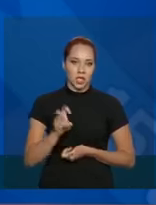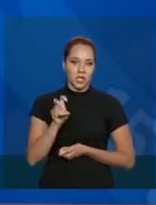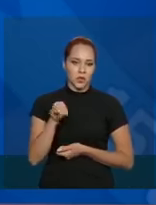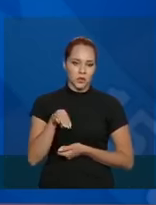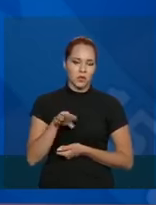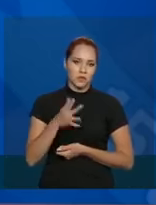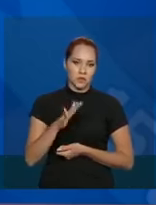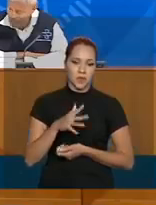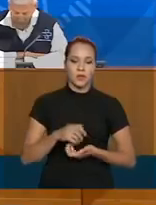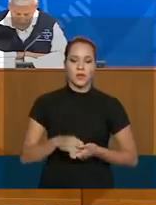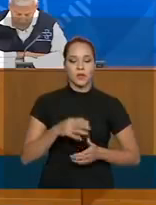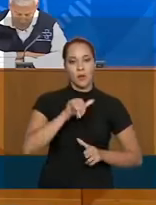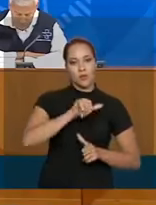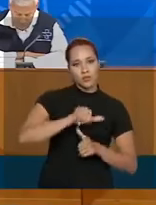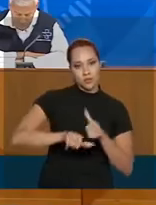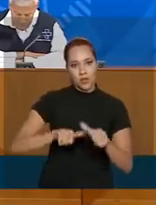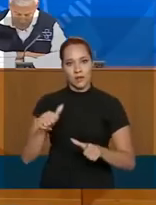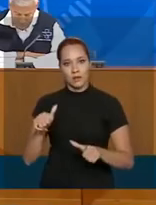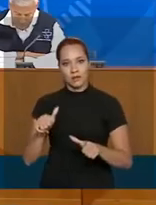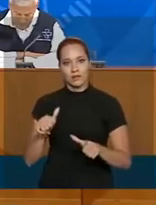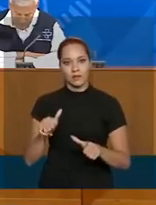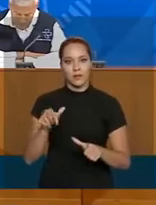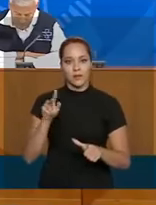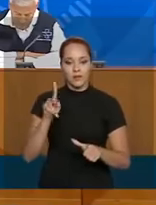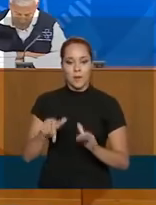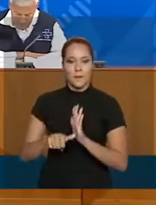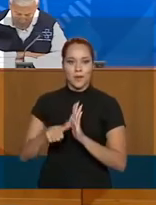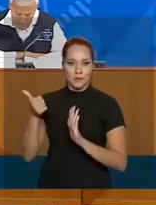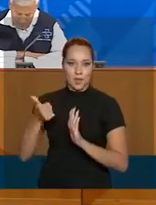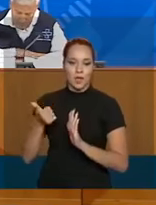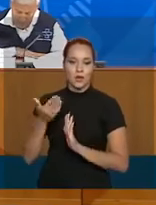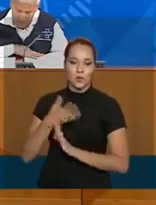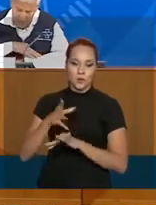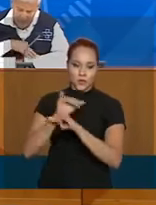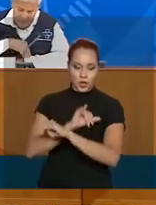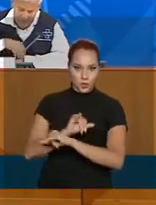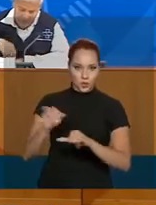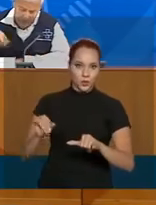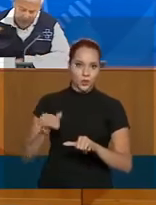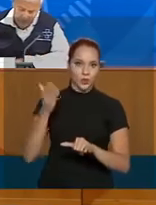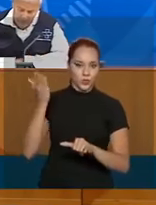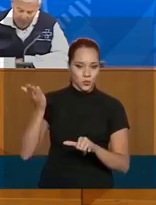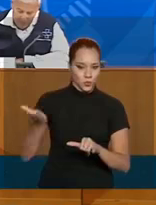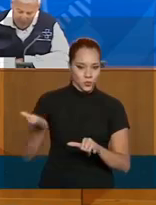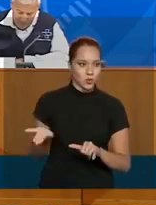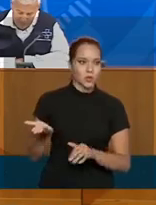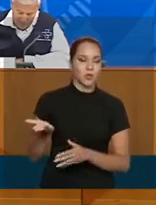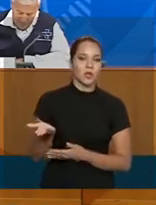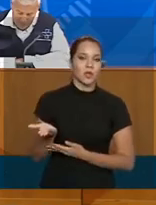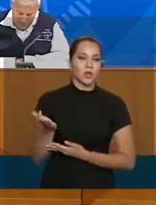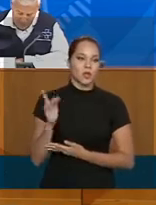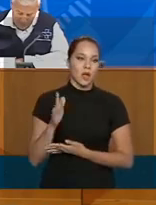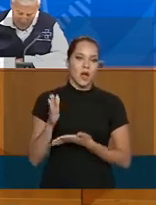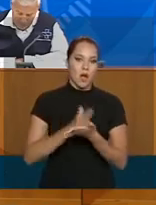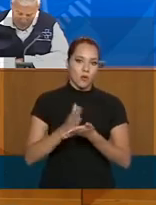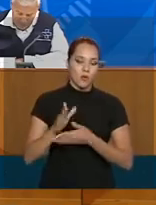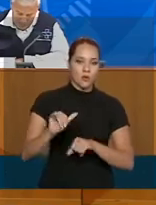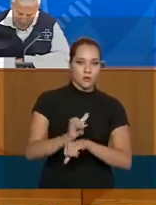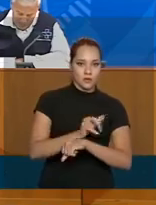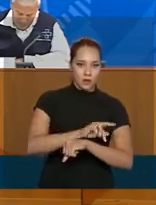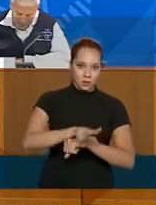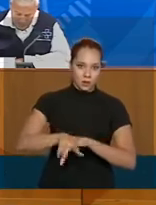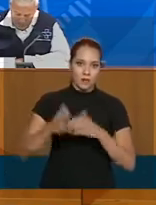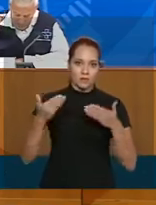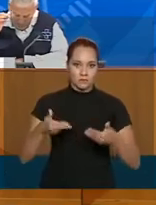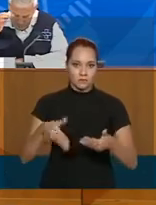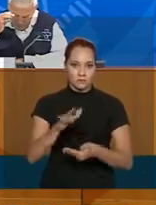Então nós vamos inverter. Nós vamos fazer primeiro, então, os anúncios relacionados a algumas ações do Ministério